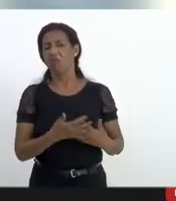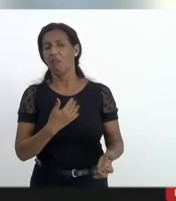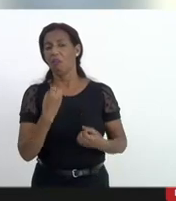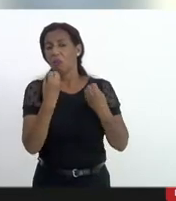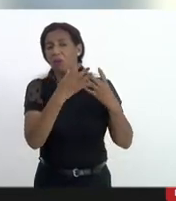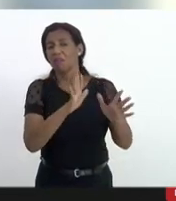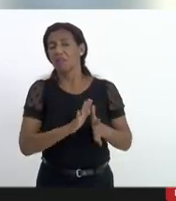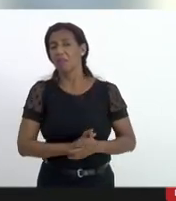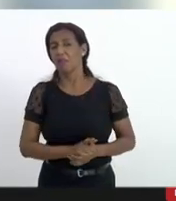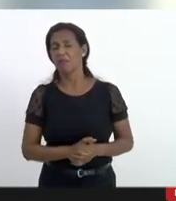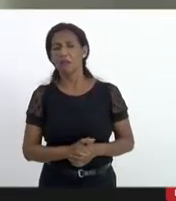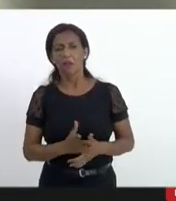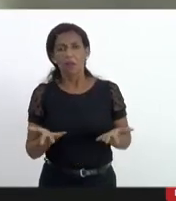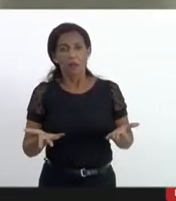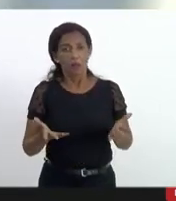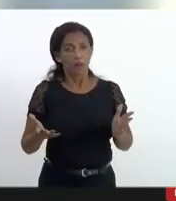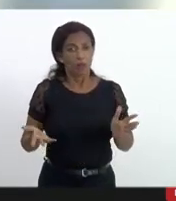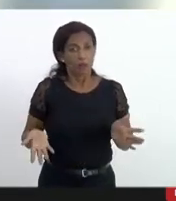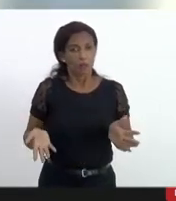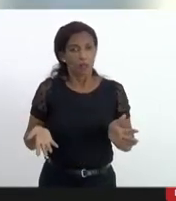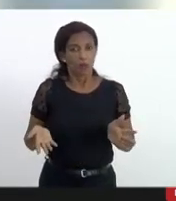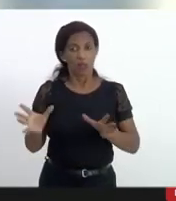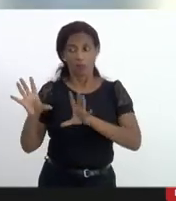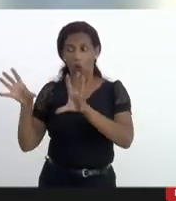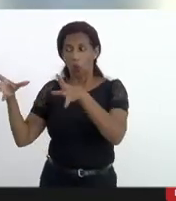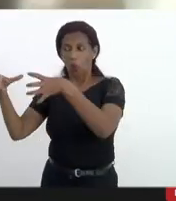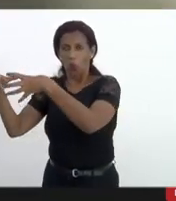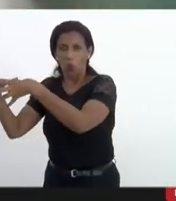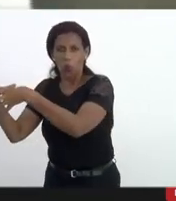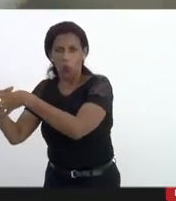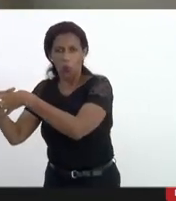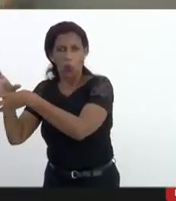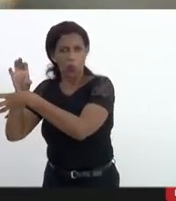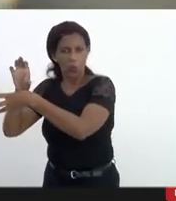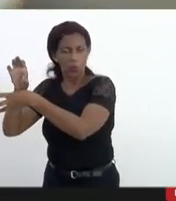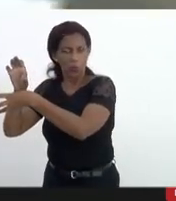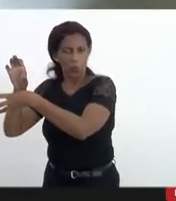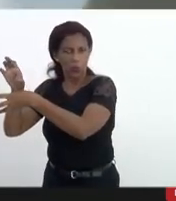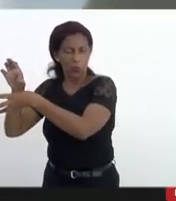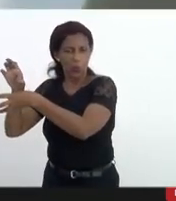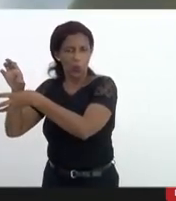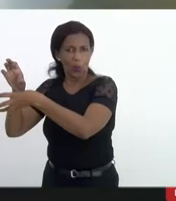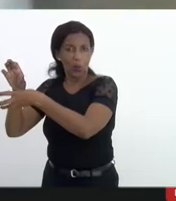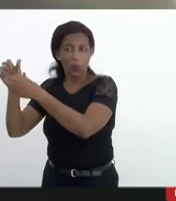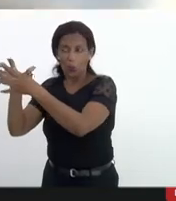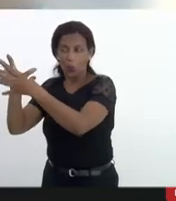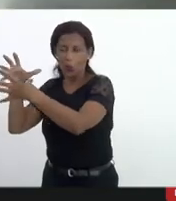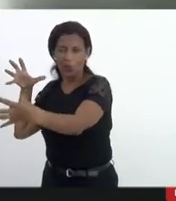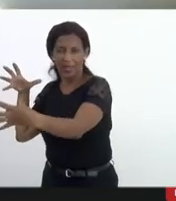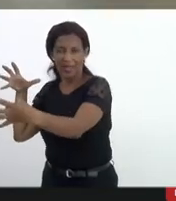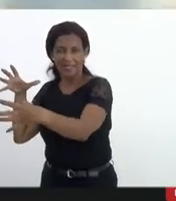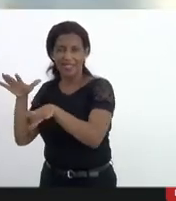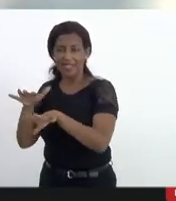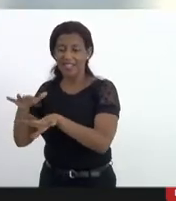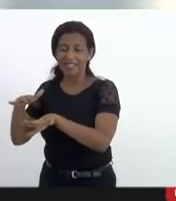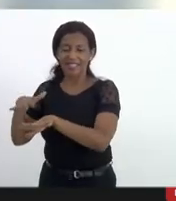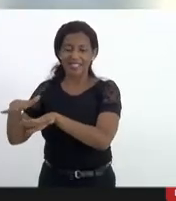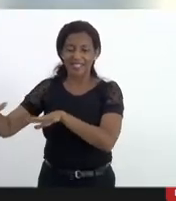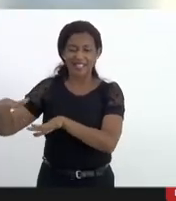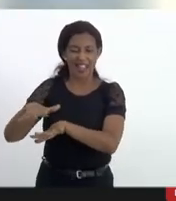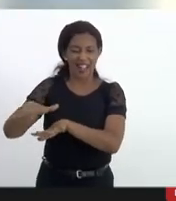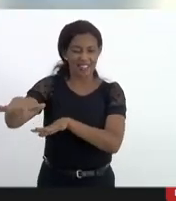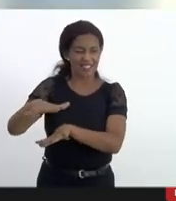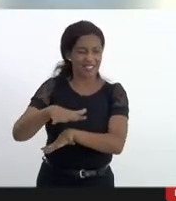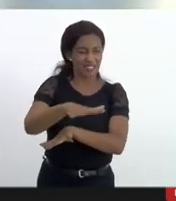Chapadão também então o Chapadão não cresce em em em topografia ele cresce em áreas de atuação em áreas de